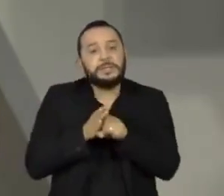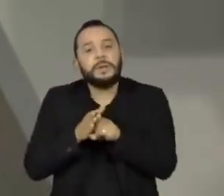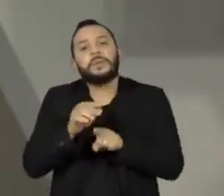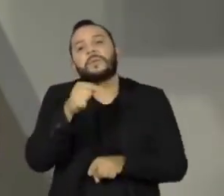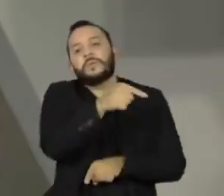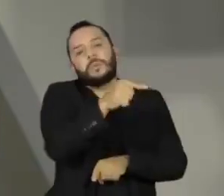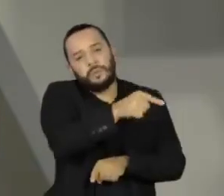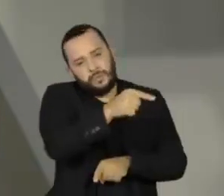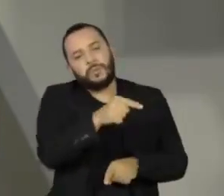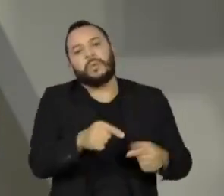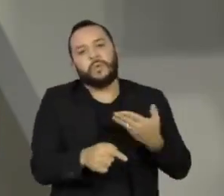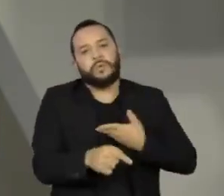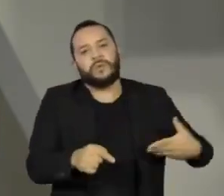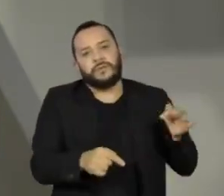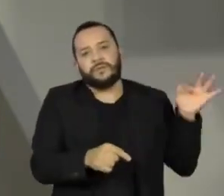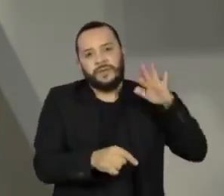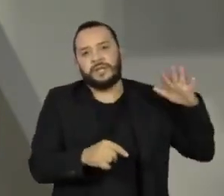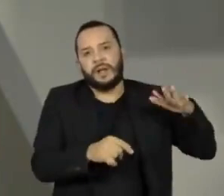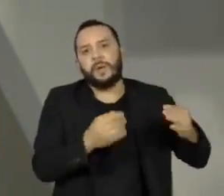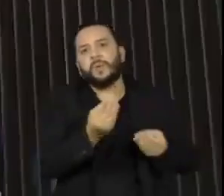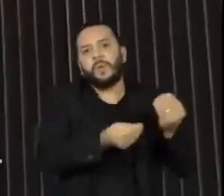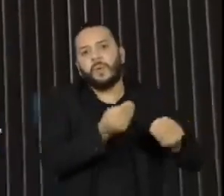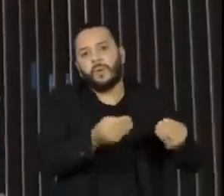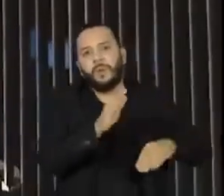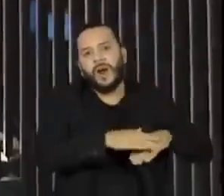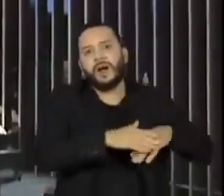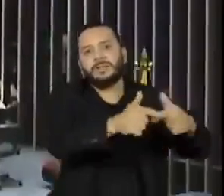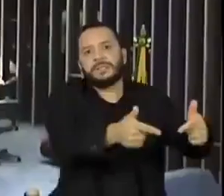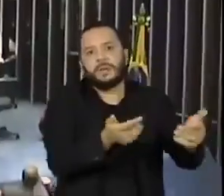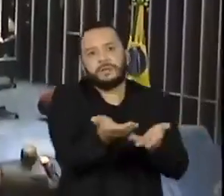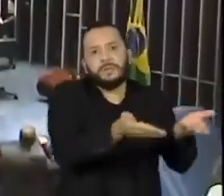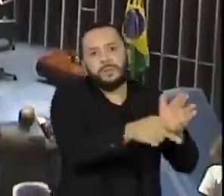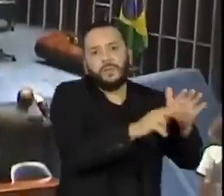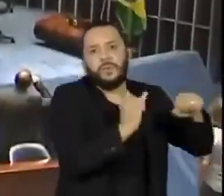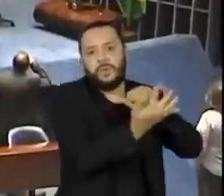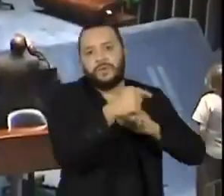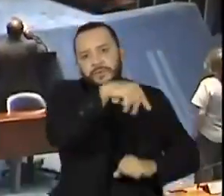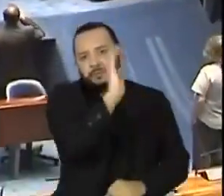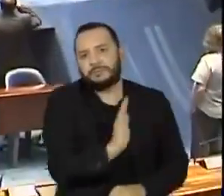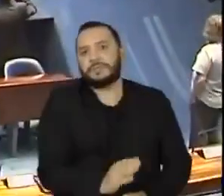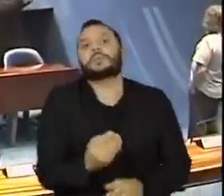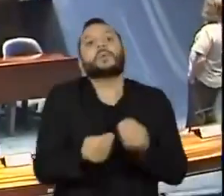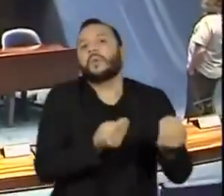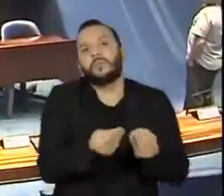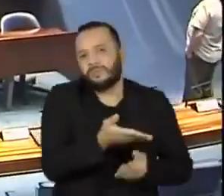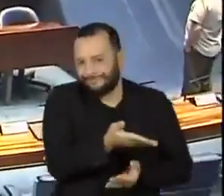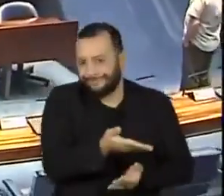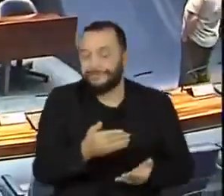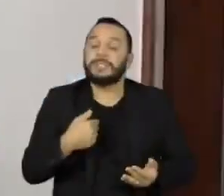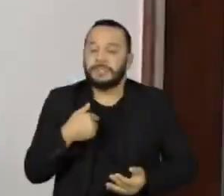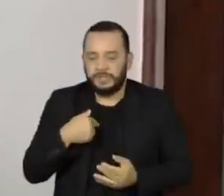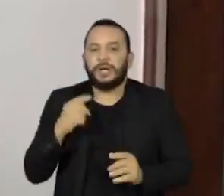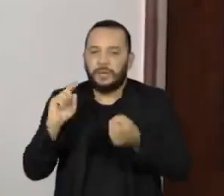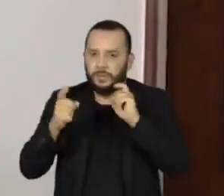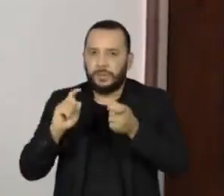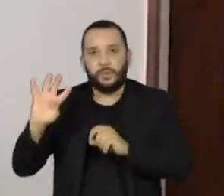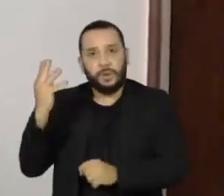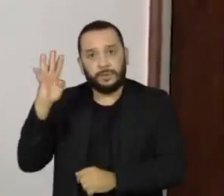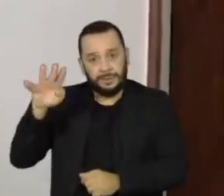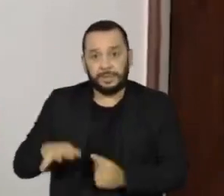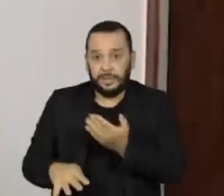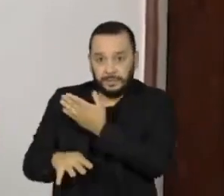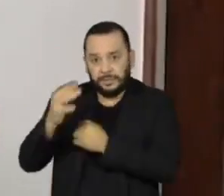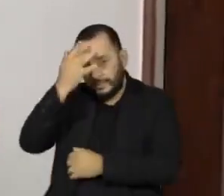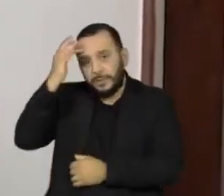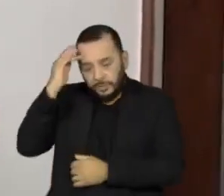governo federal na condução da pandemia no Brasil. A sessão plenária está marcada para as quatro da tarde. Os parlamentares